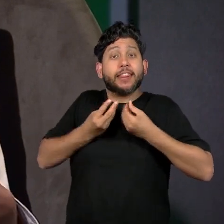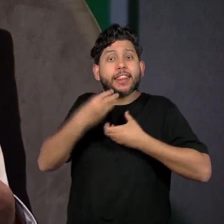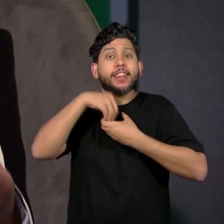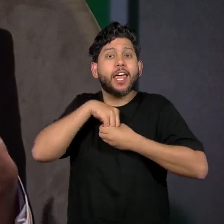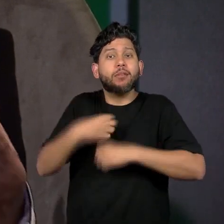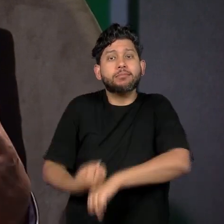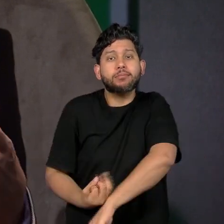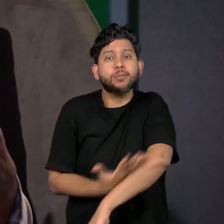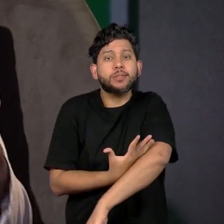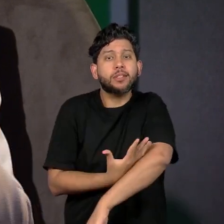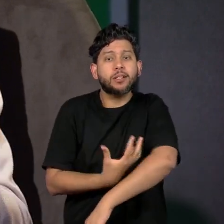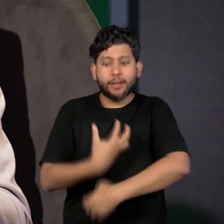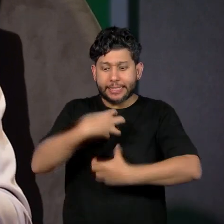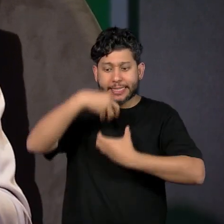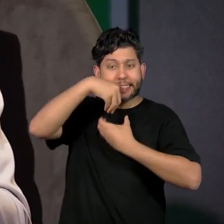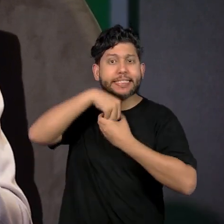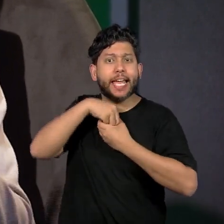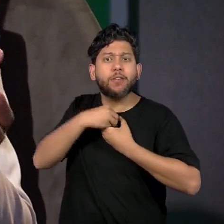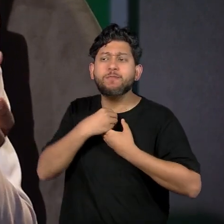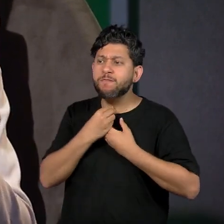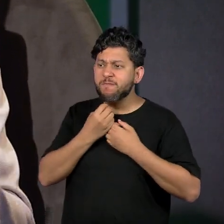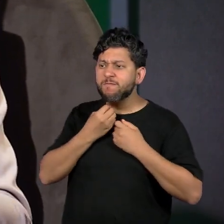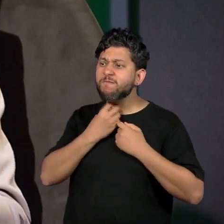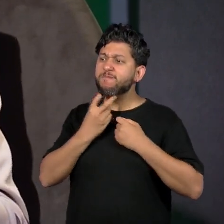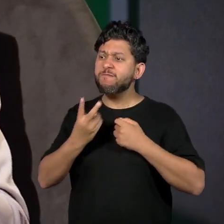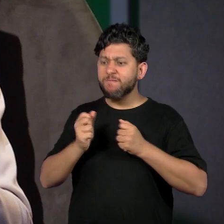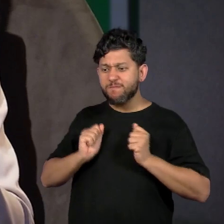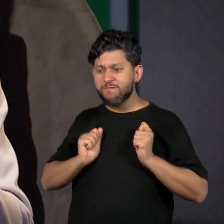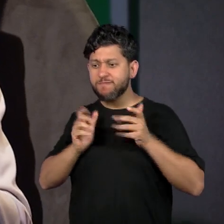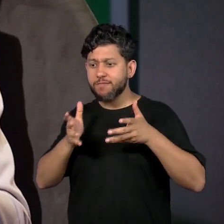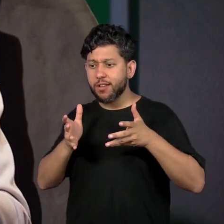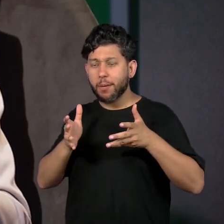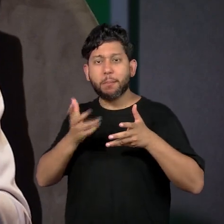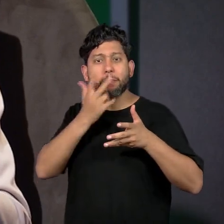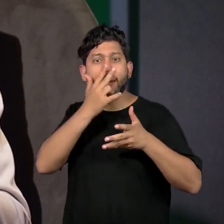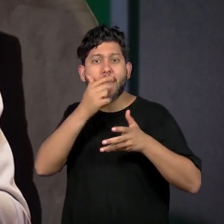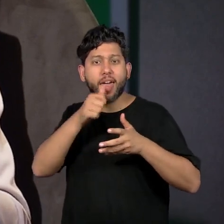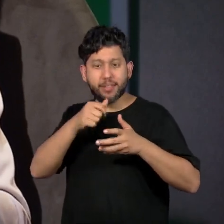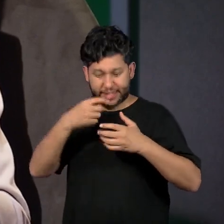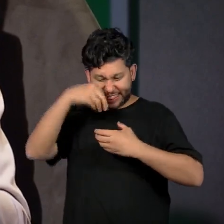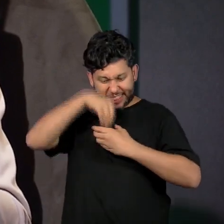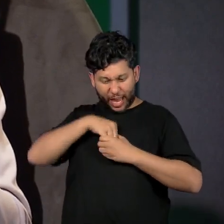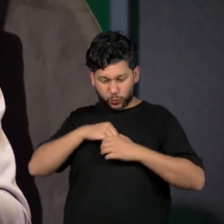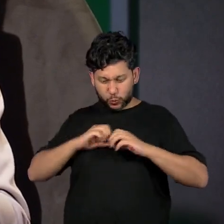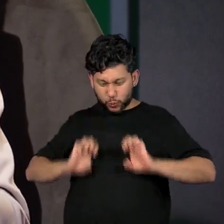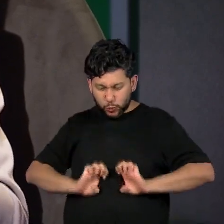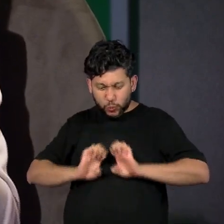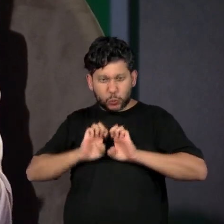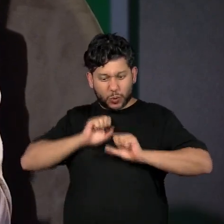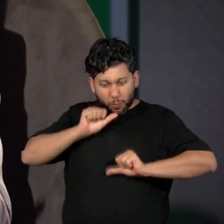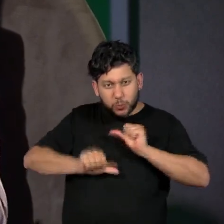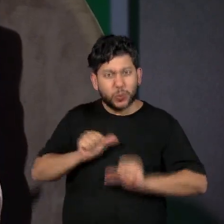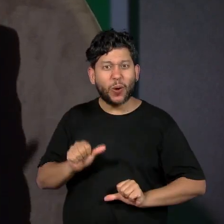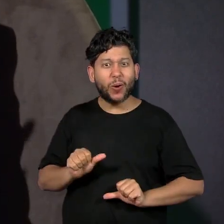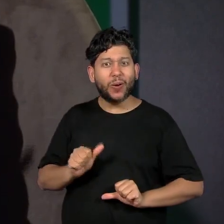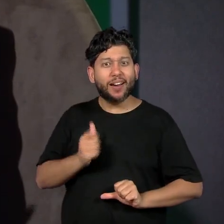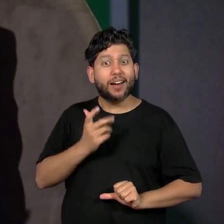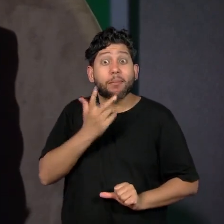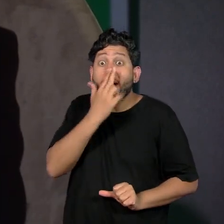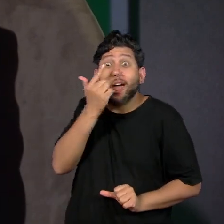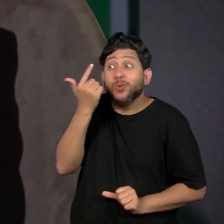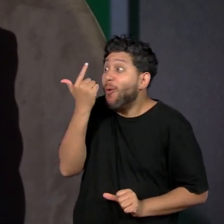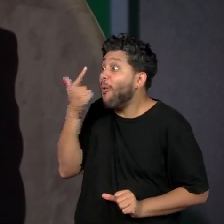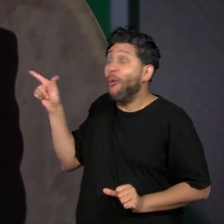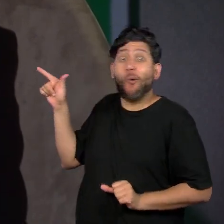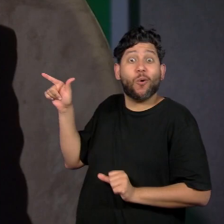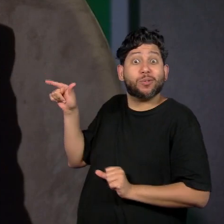enfim, e o quanto isso mexe com toda a estrutura, né, como isso impacta